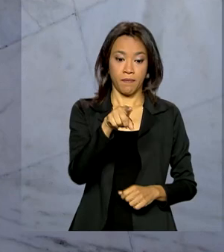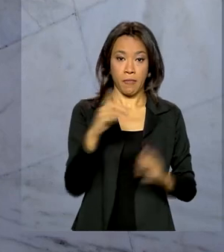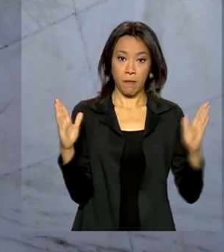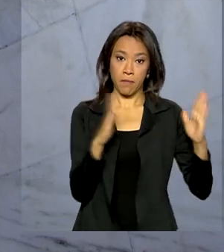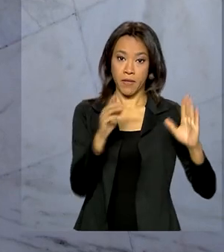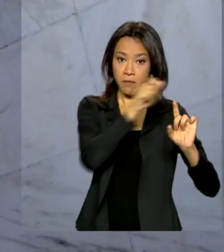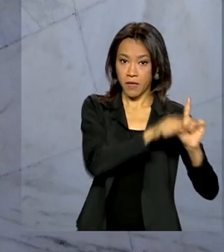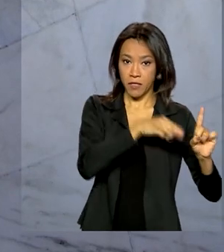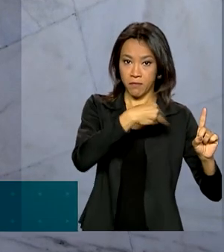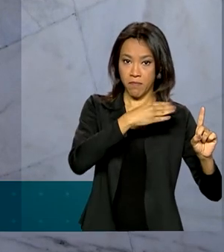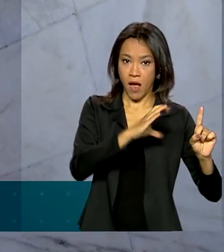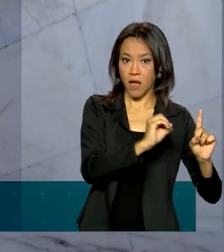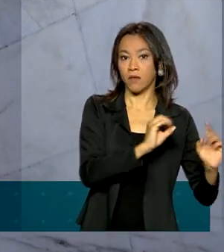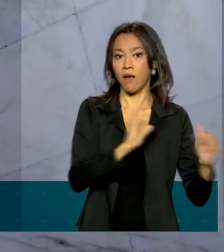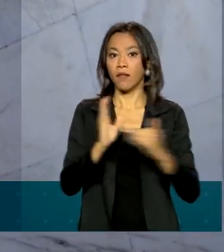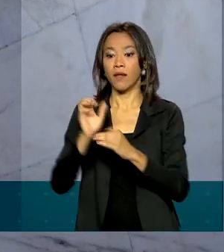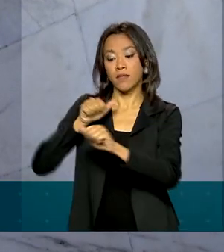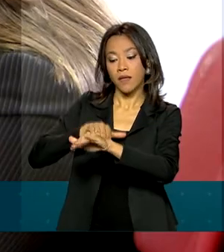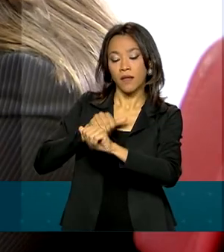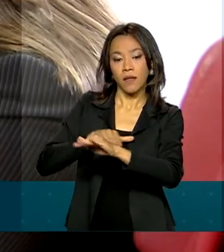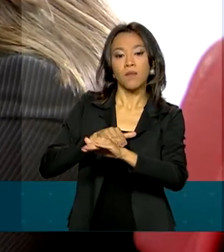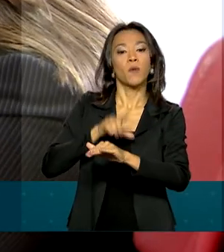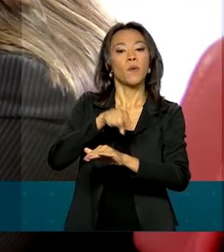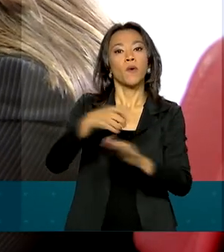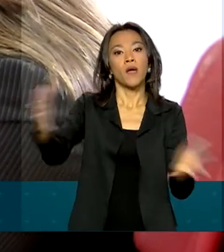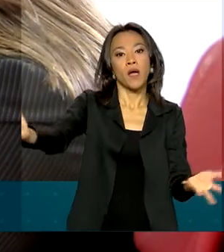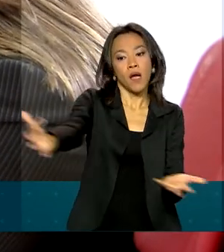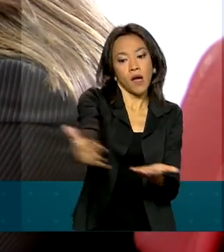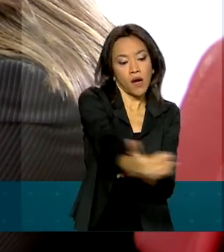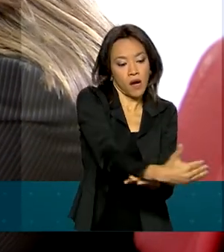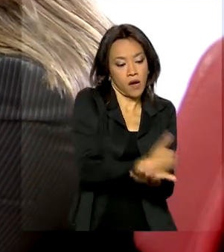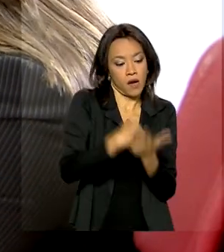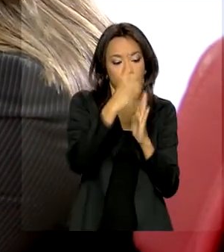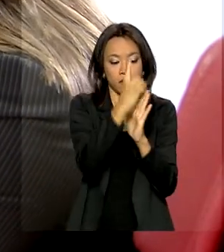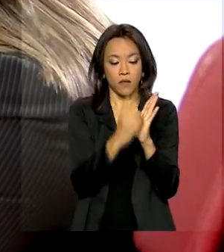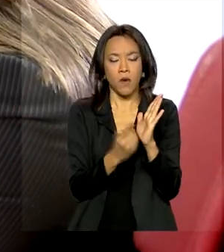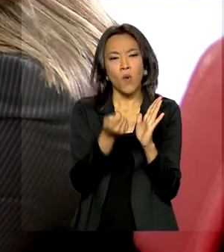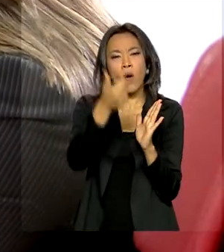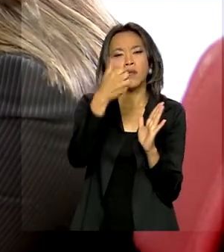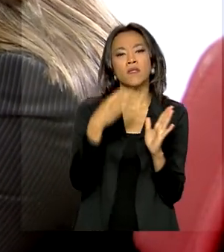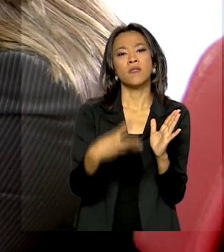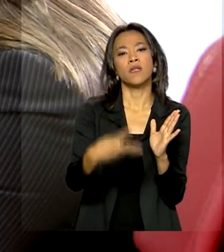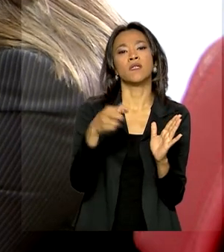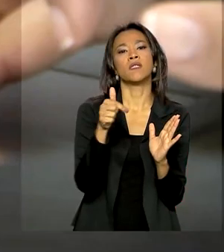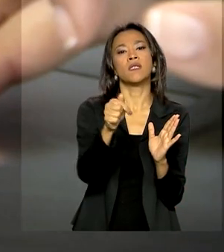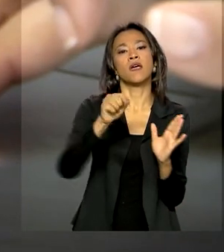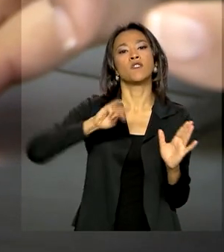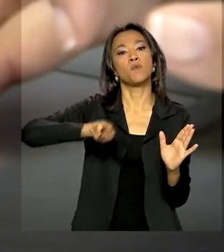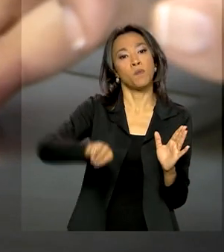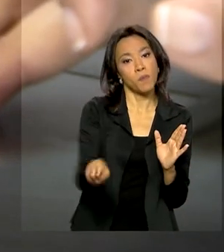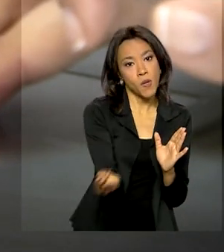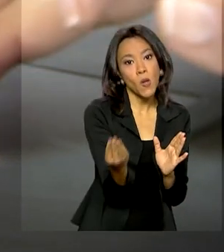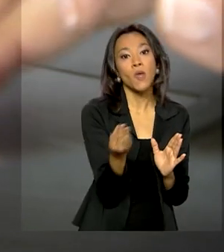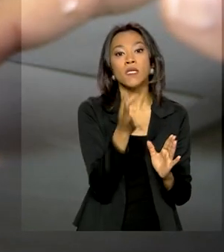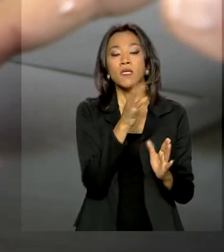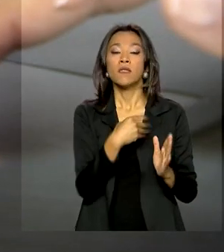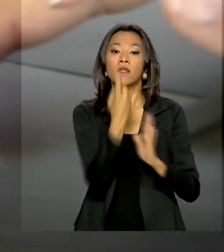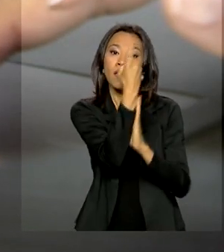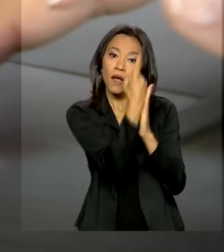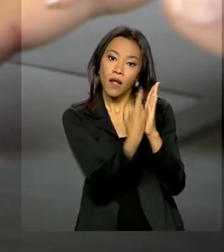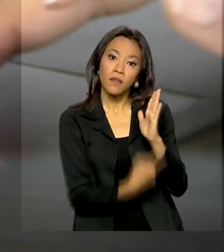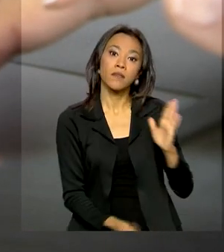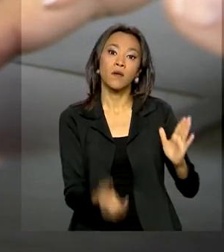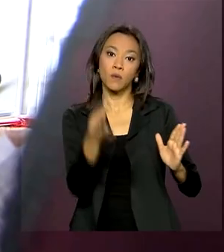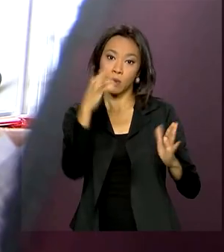março e setembro, a Receita Federal recebeu quase 37 milhões de declarações do imposto de renda da